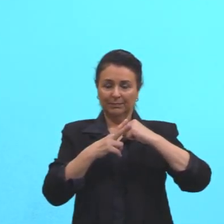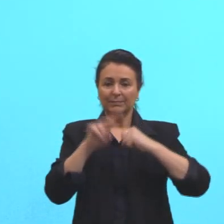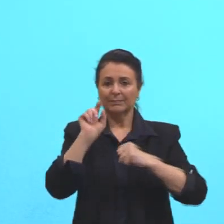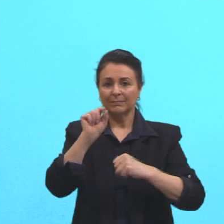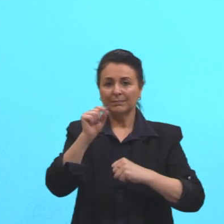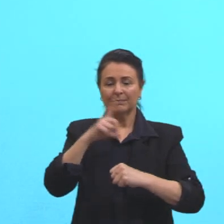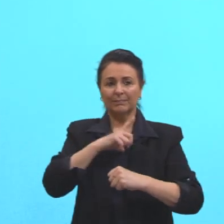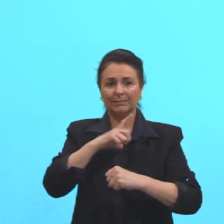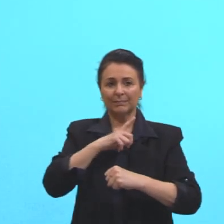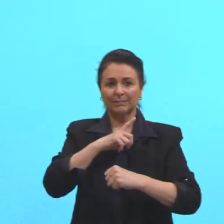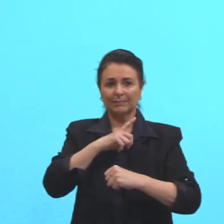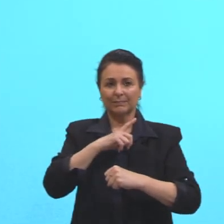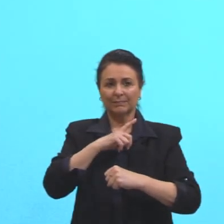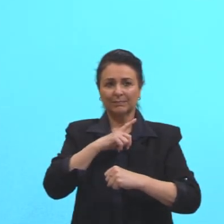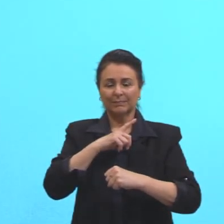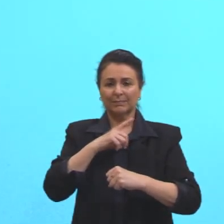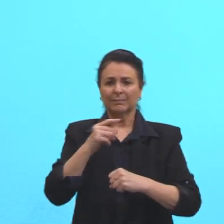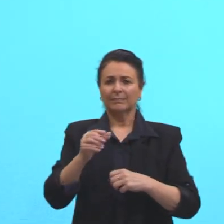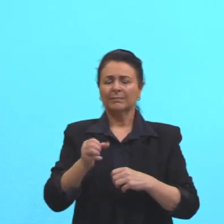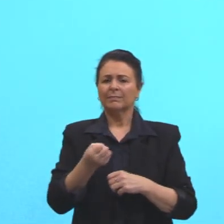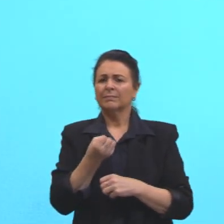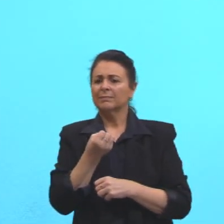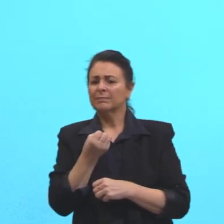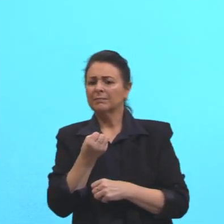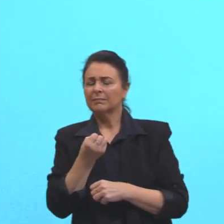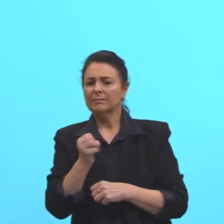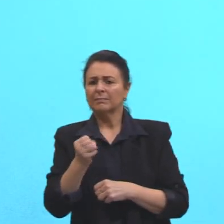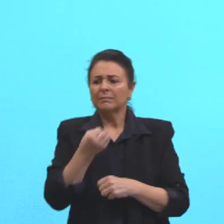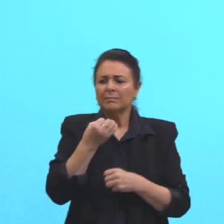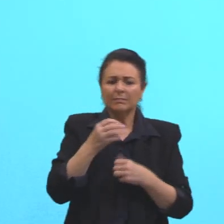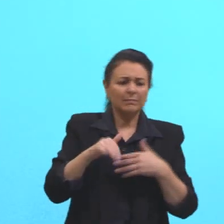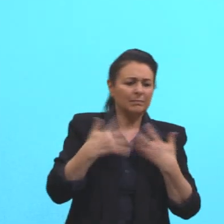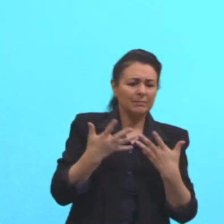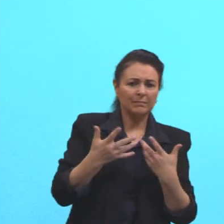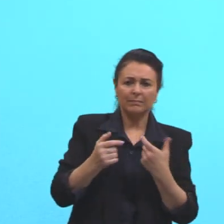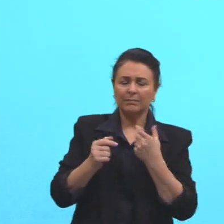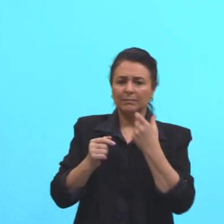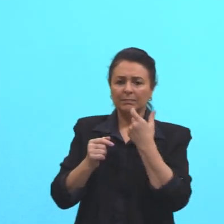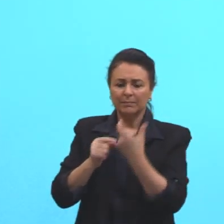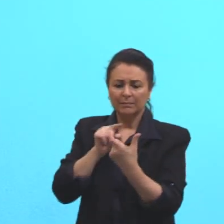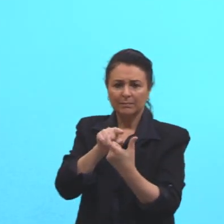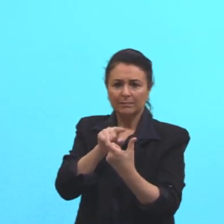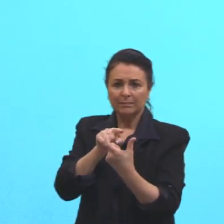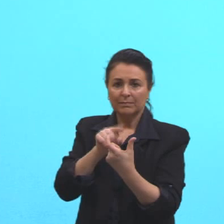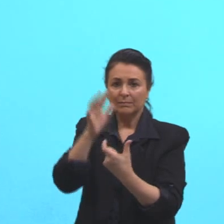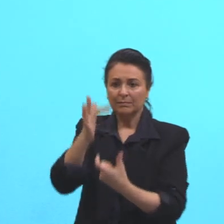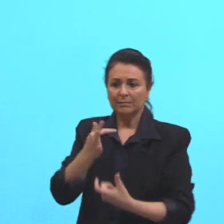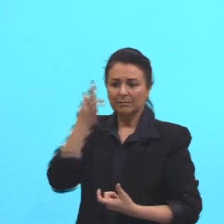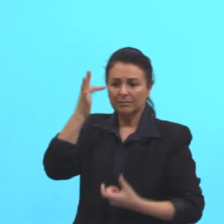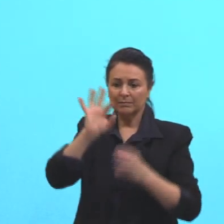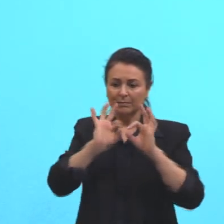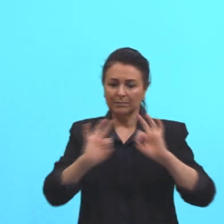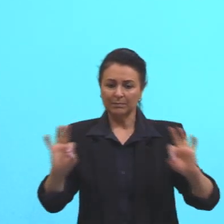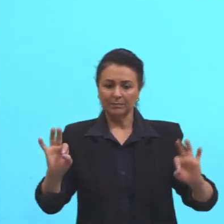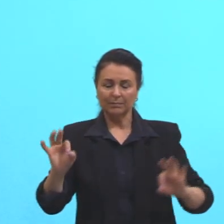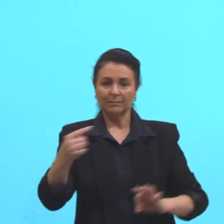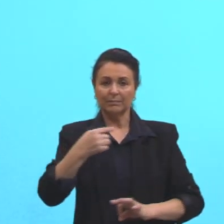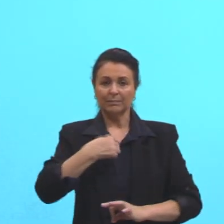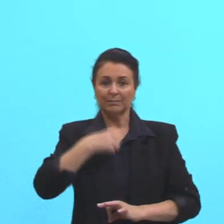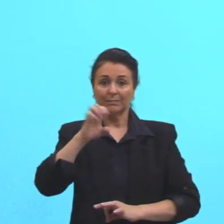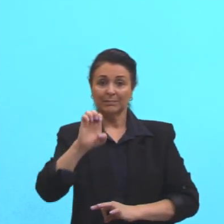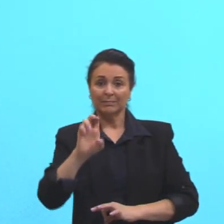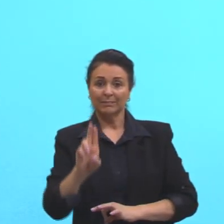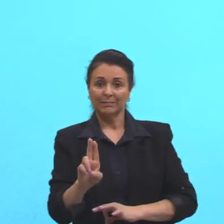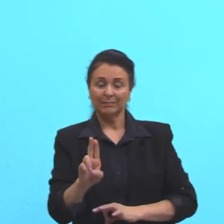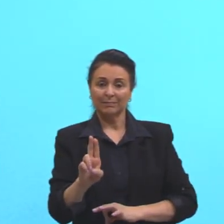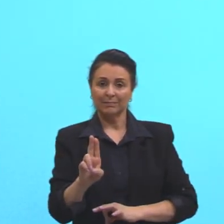o que eu tenho aqui? Quais são essas palavras? No futuro simples, eu tenho o will. O will é a